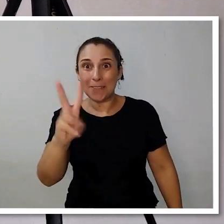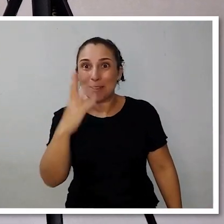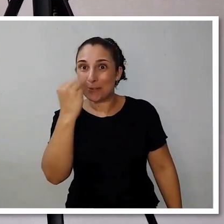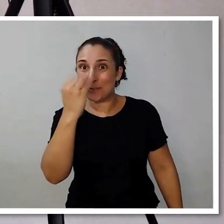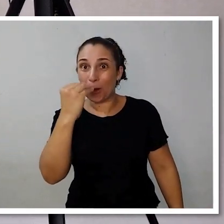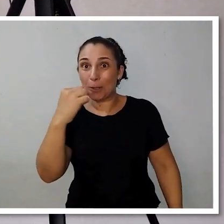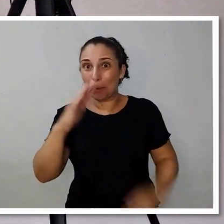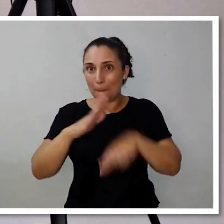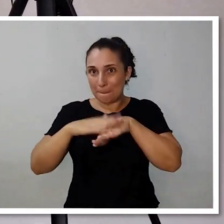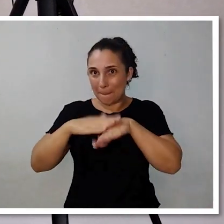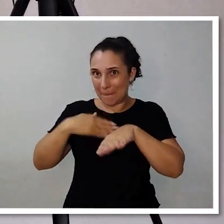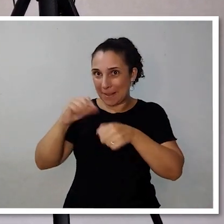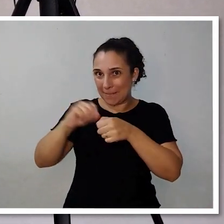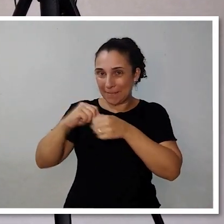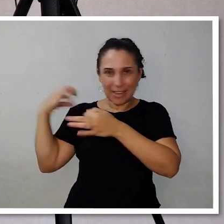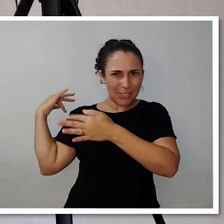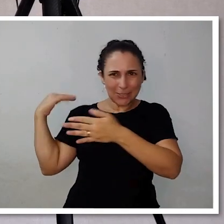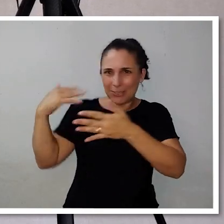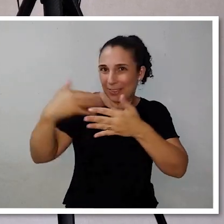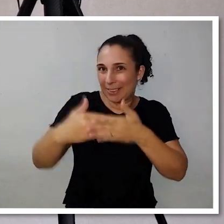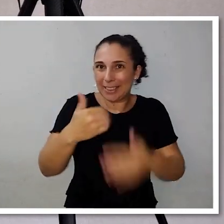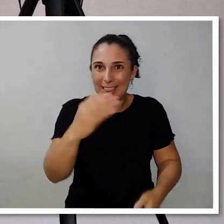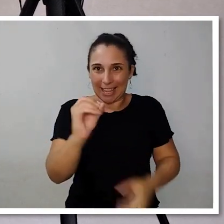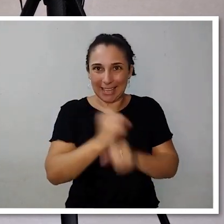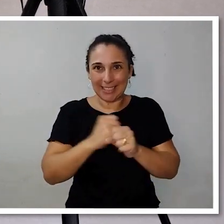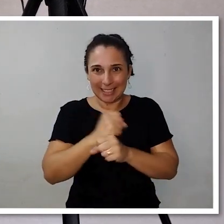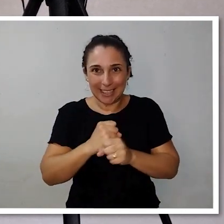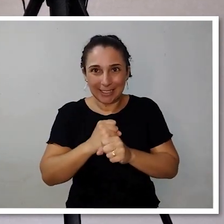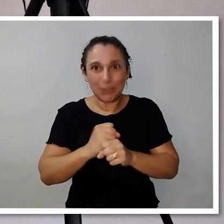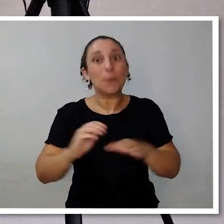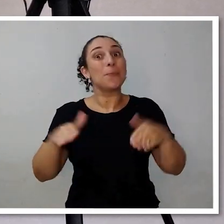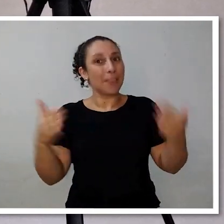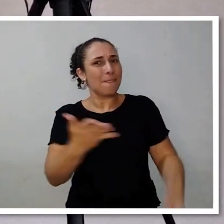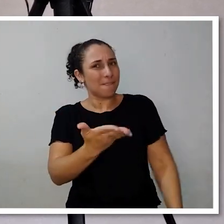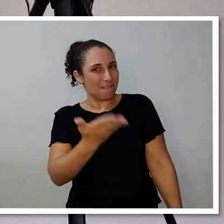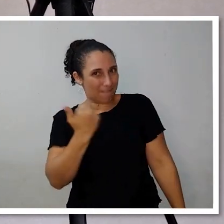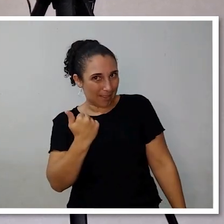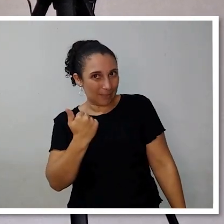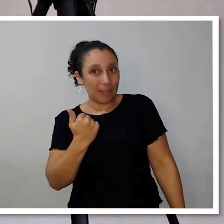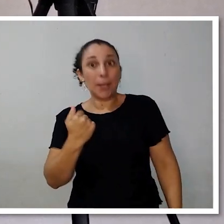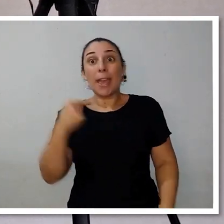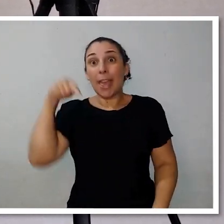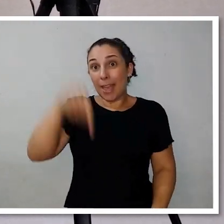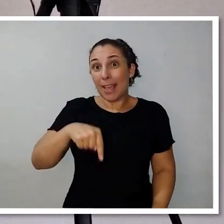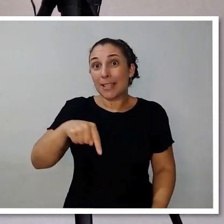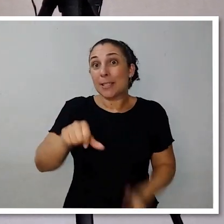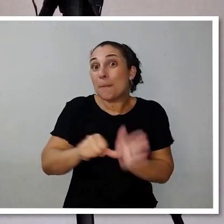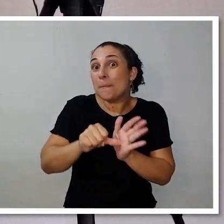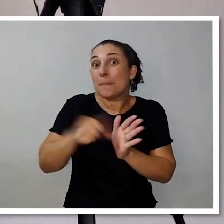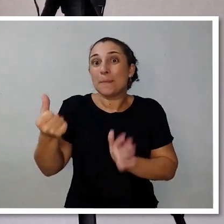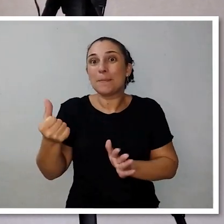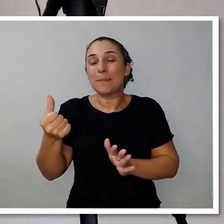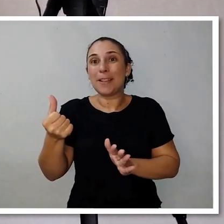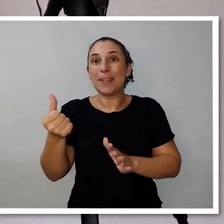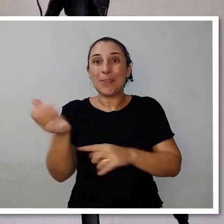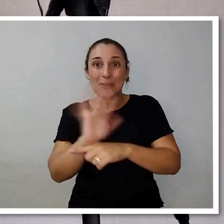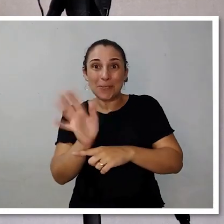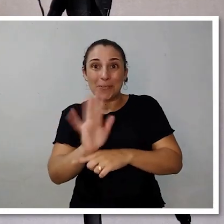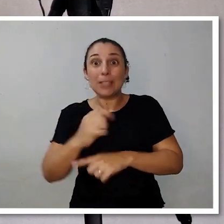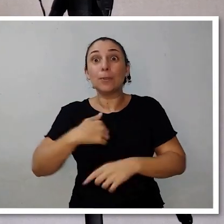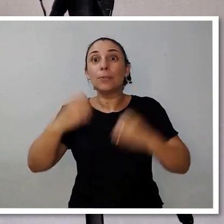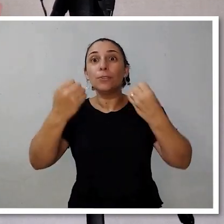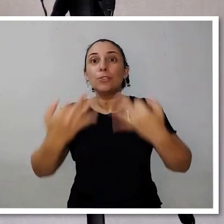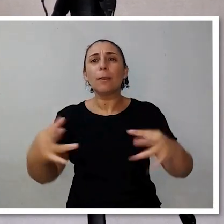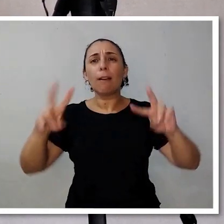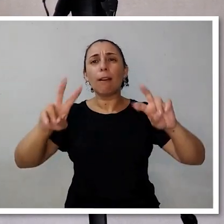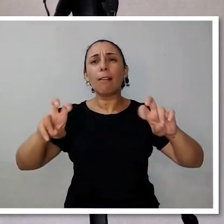quer ver umas fotos que eu fiz no decorrer dos últimos 10 anos utilizando esses equipamentos? Então me acompanha, porque esse é o primeiro episódio